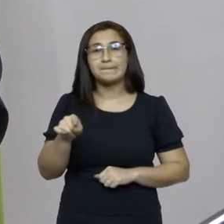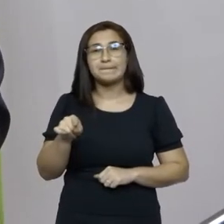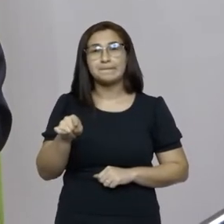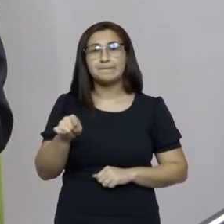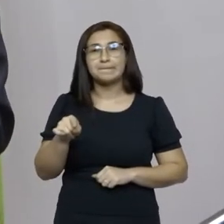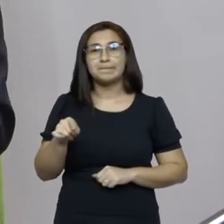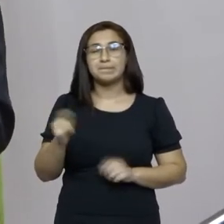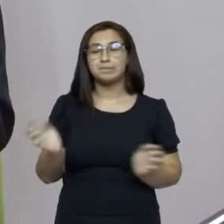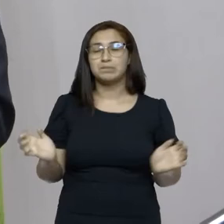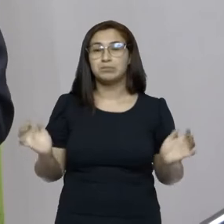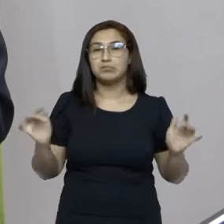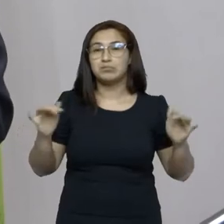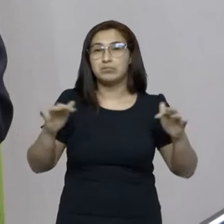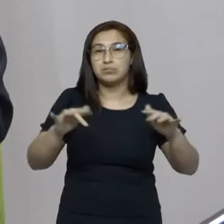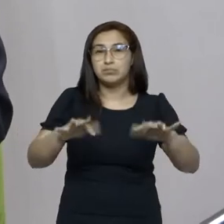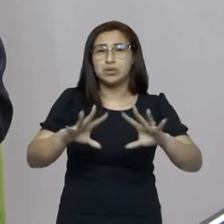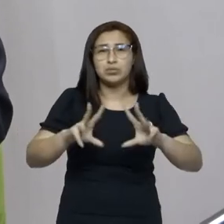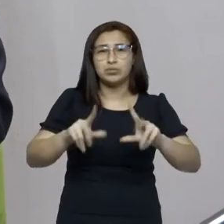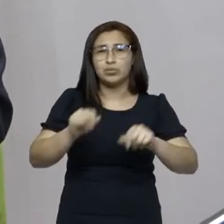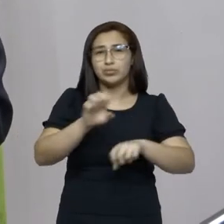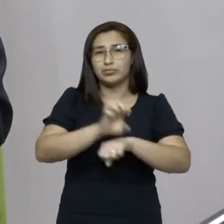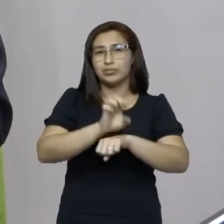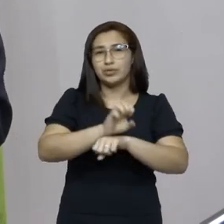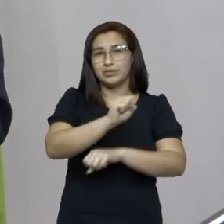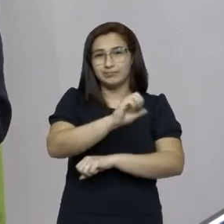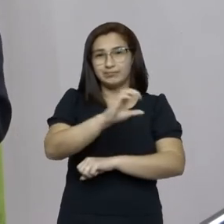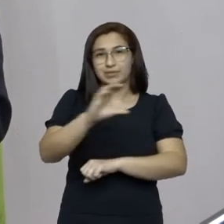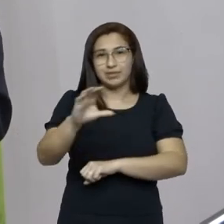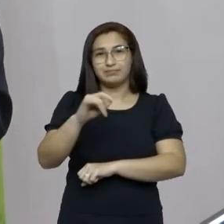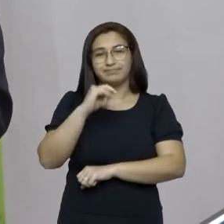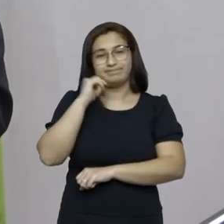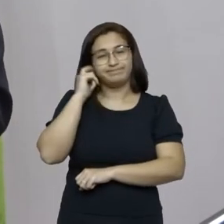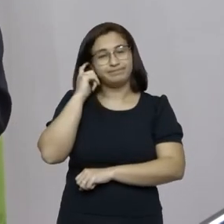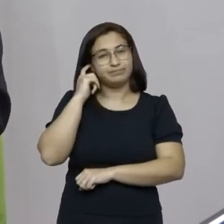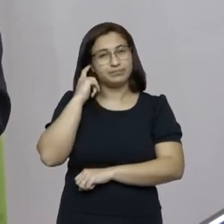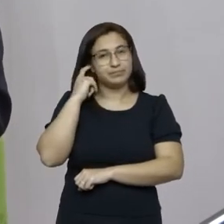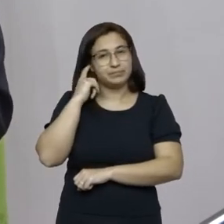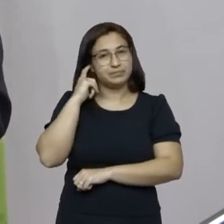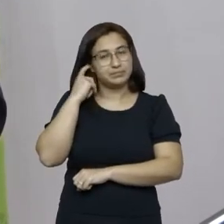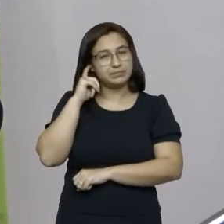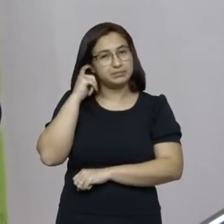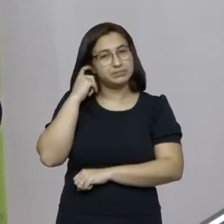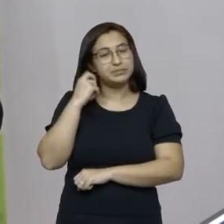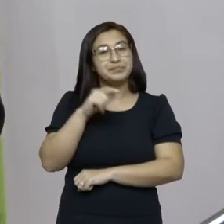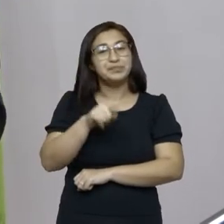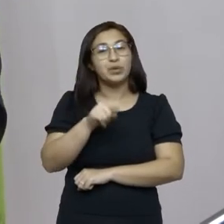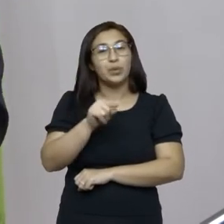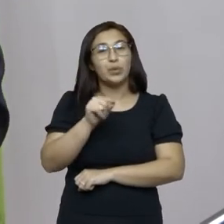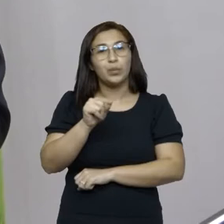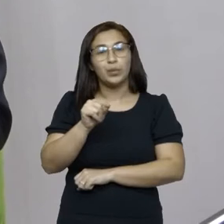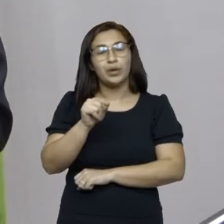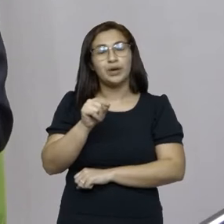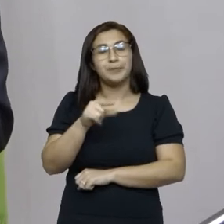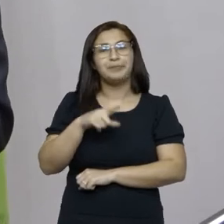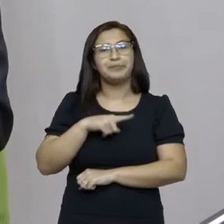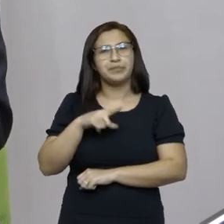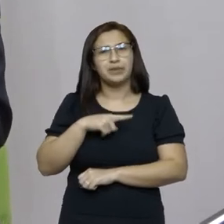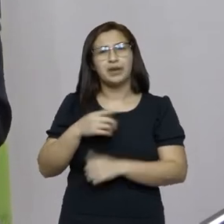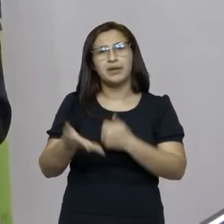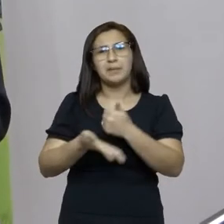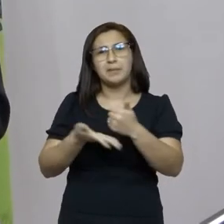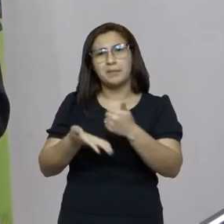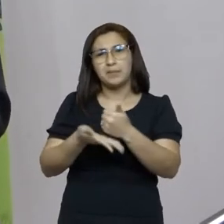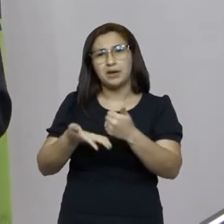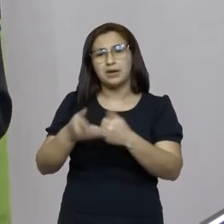advindas de todo o nosso estado de Santa Catarina, e que tem chão nesse nosso